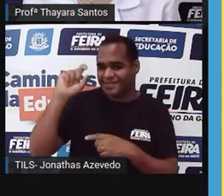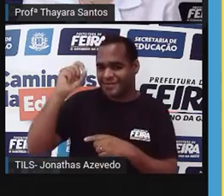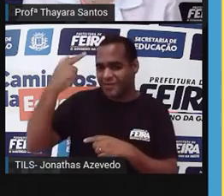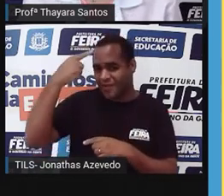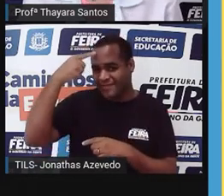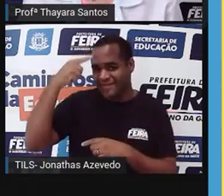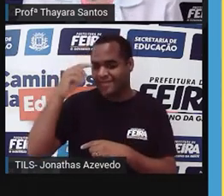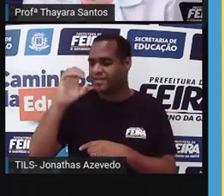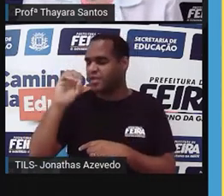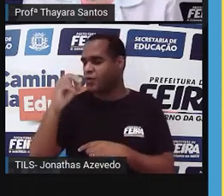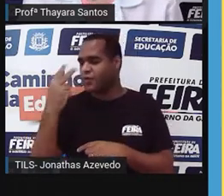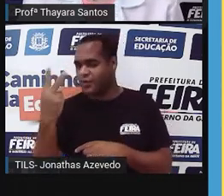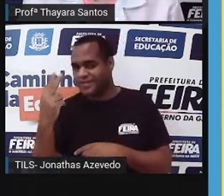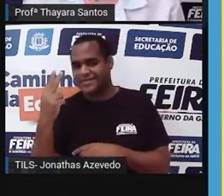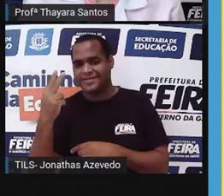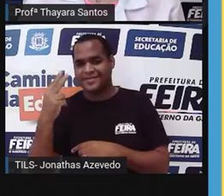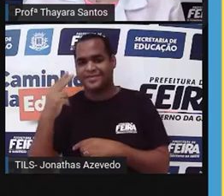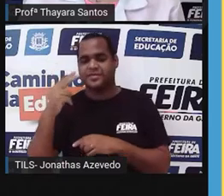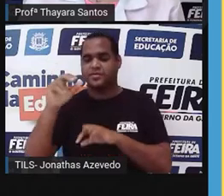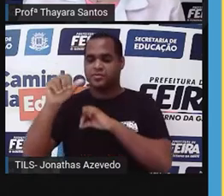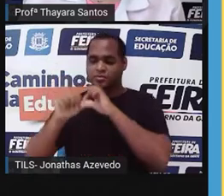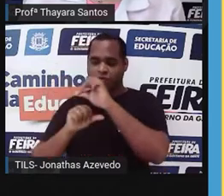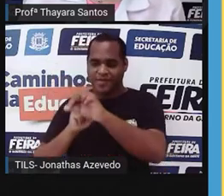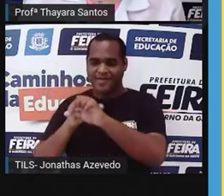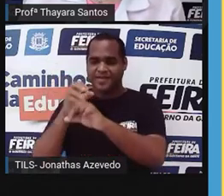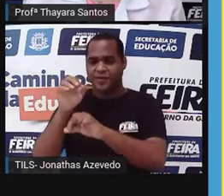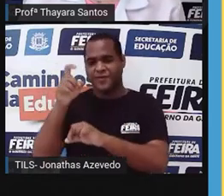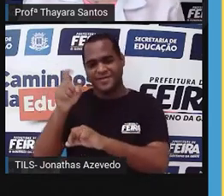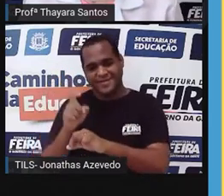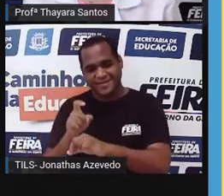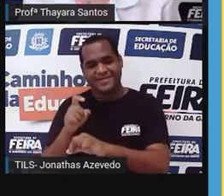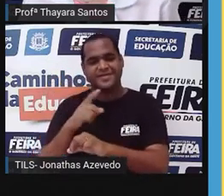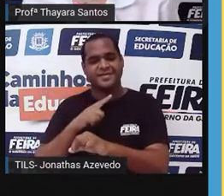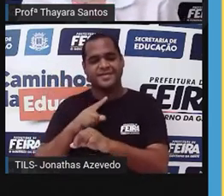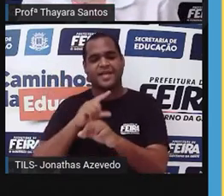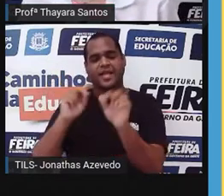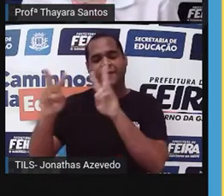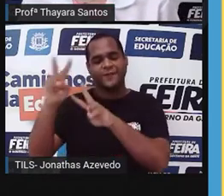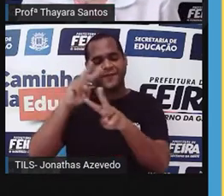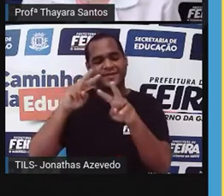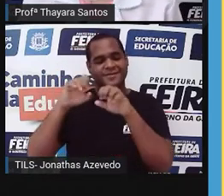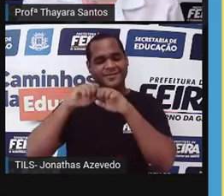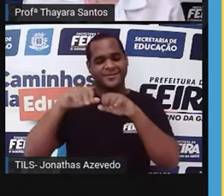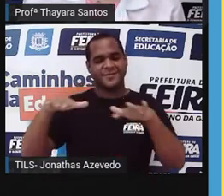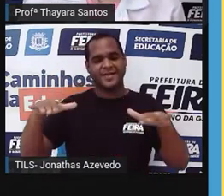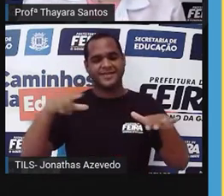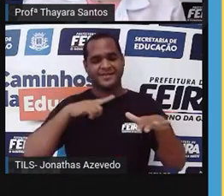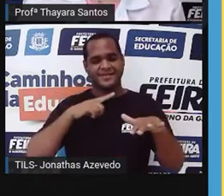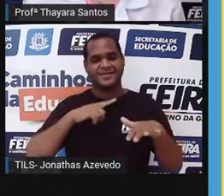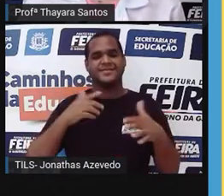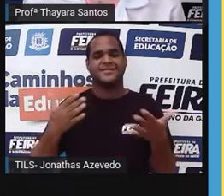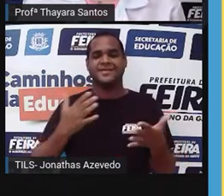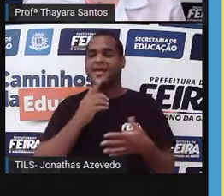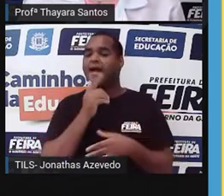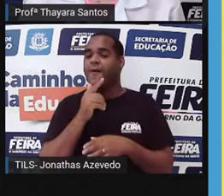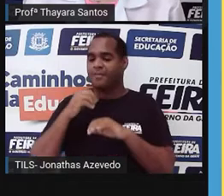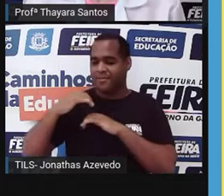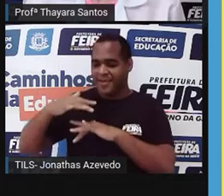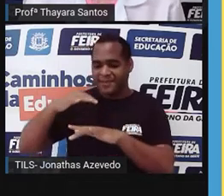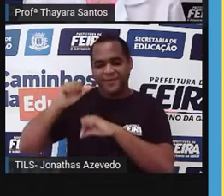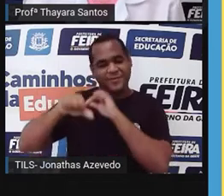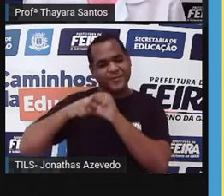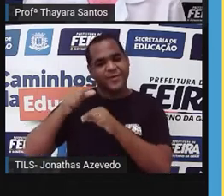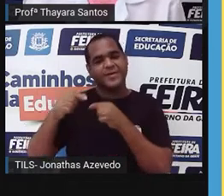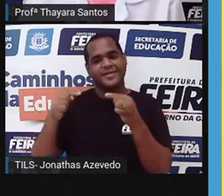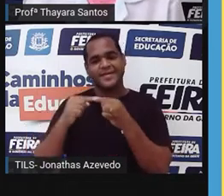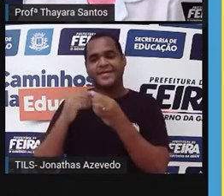fotossíntese. Elas pegam o gás carbônico que a gente libera na presença de luz solar, junto com a água e transformam isso